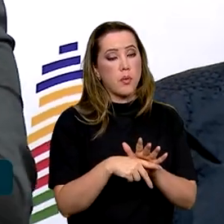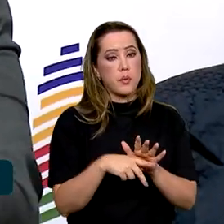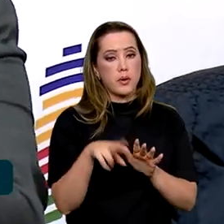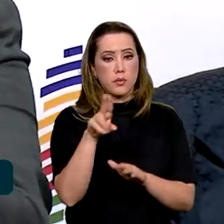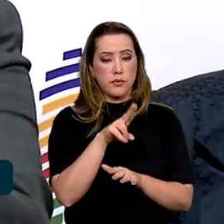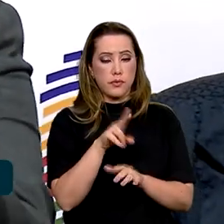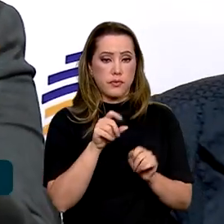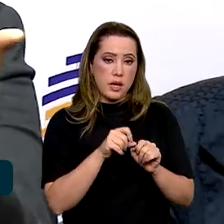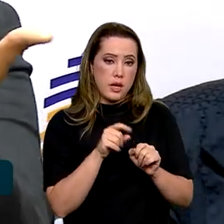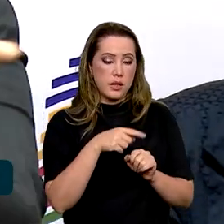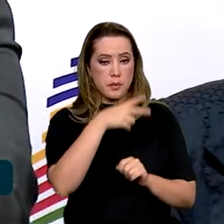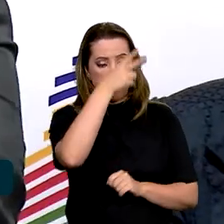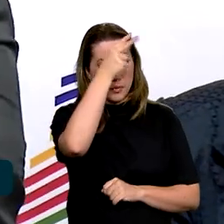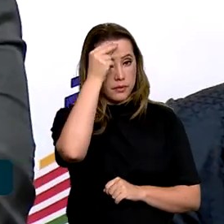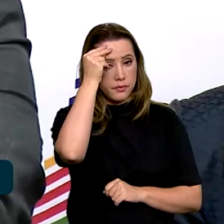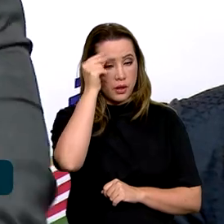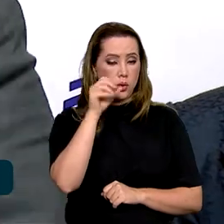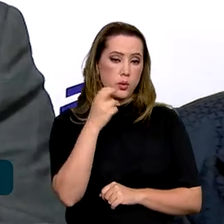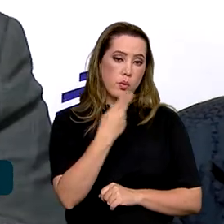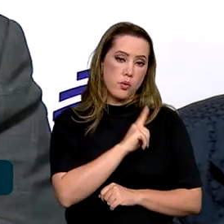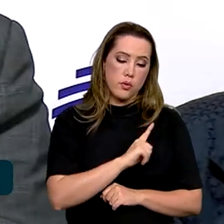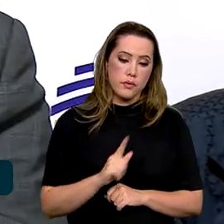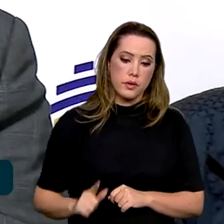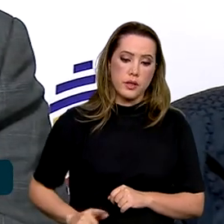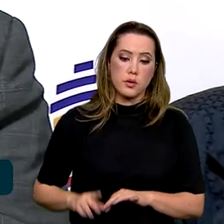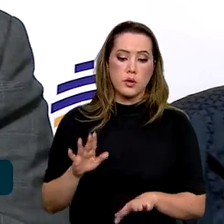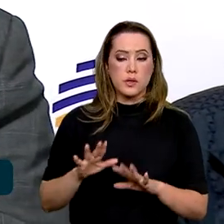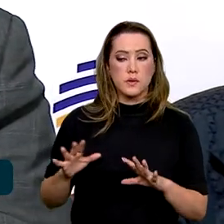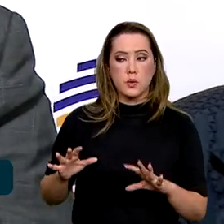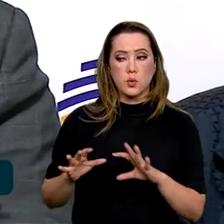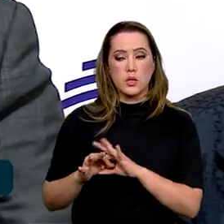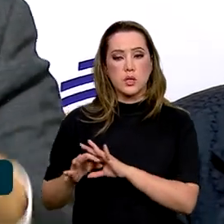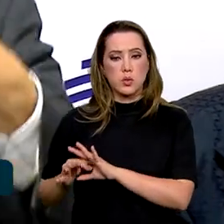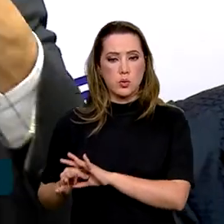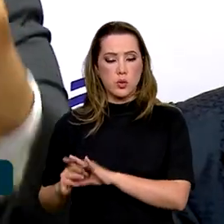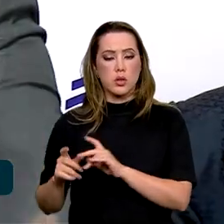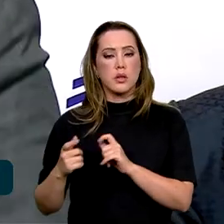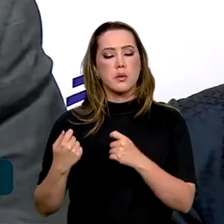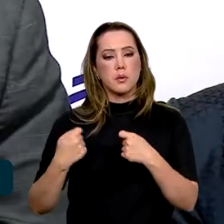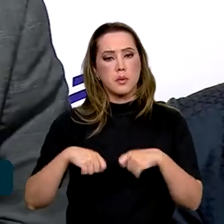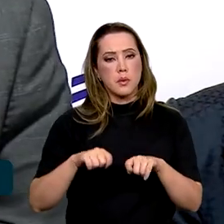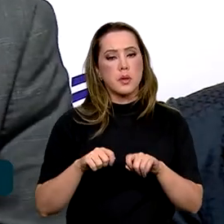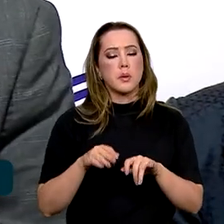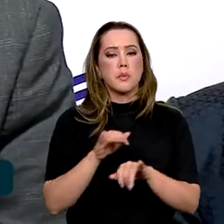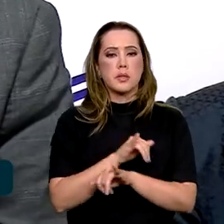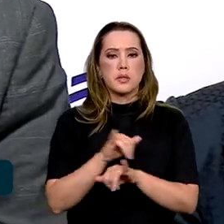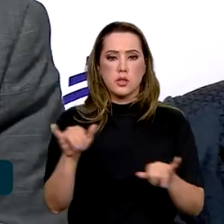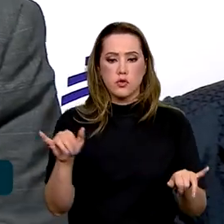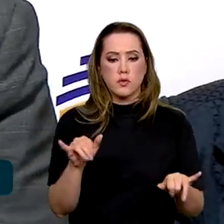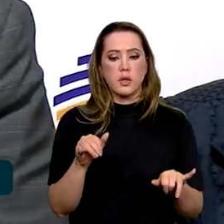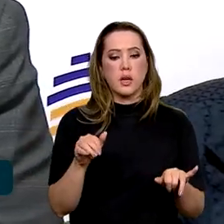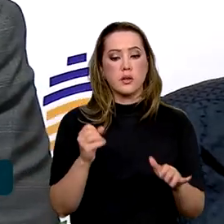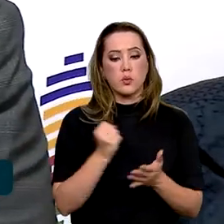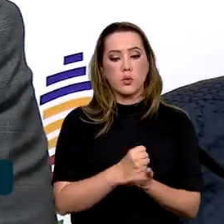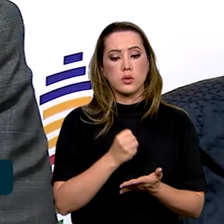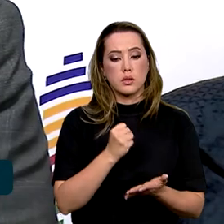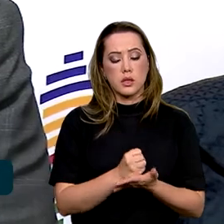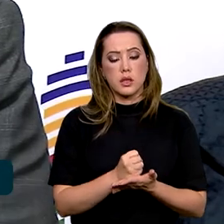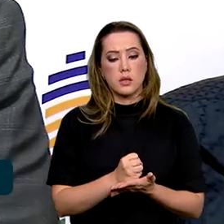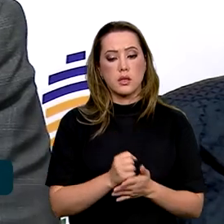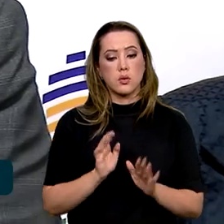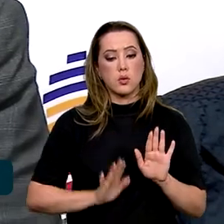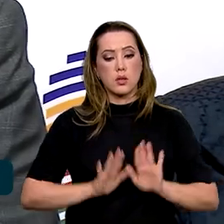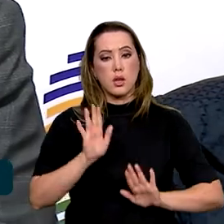prefeito, pelo governador, porque muitas obras serão feitas em parcerias, que inclusive sejam colocadas no contrato, na